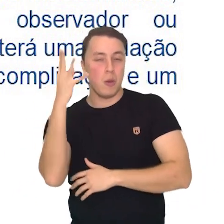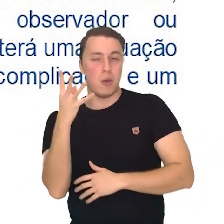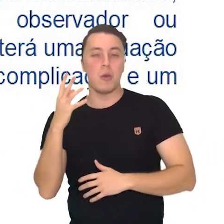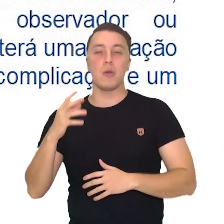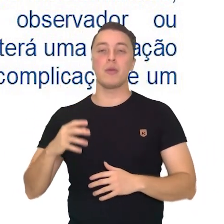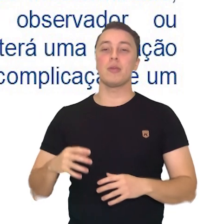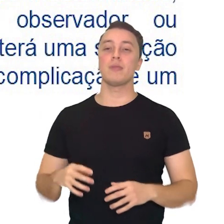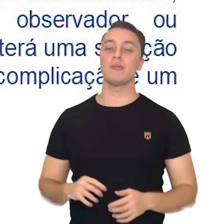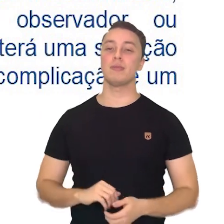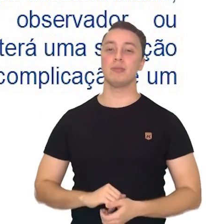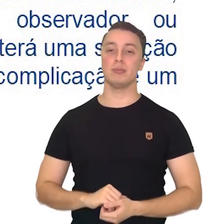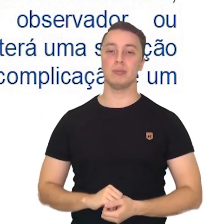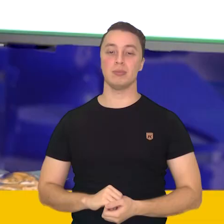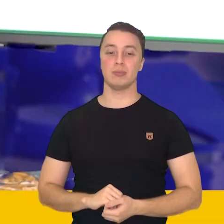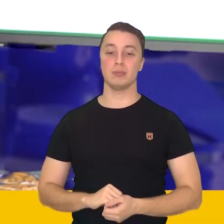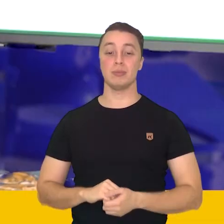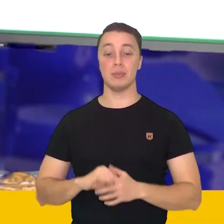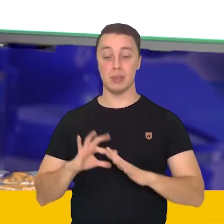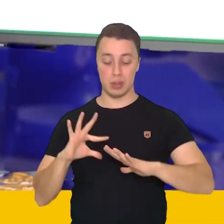um desfecho.